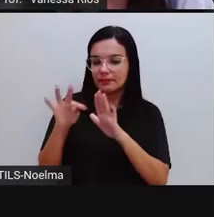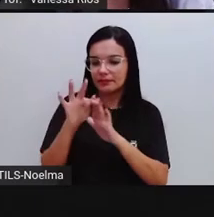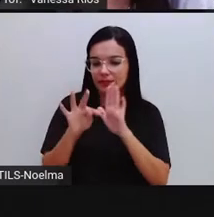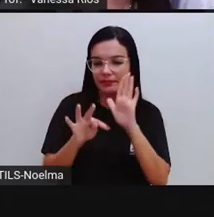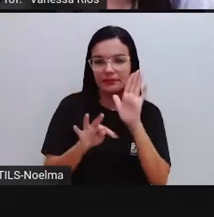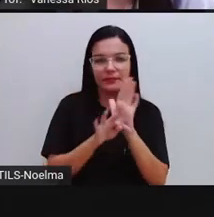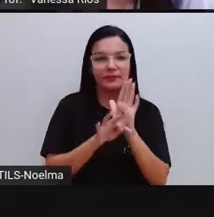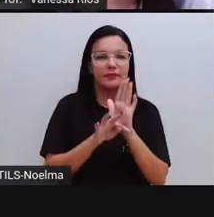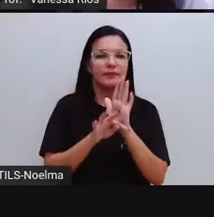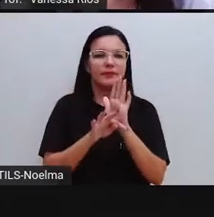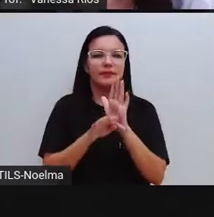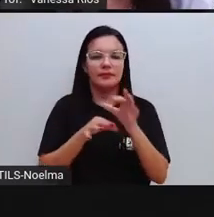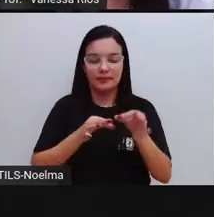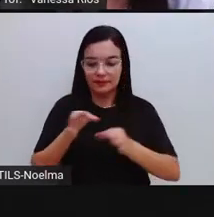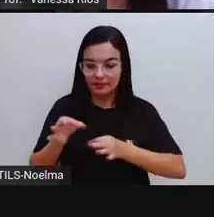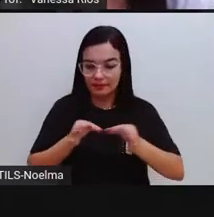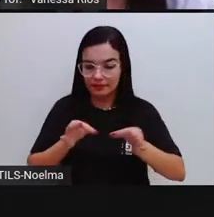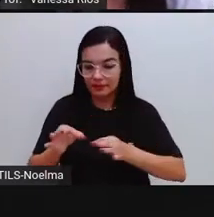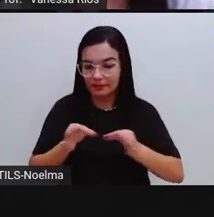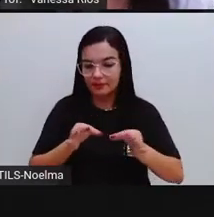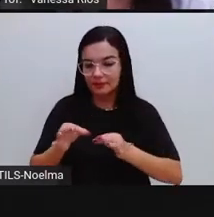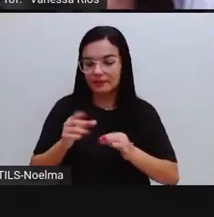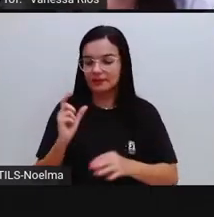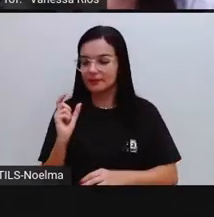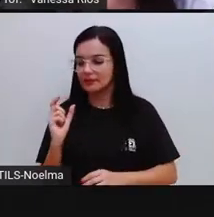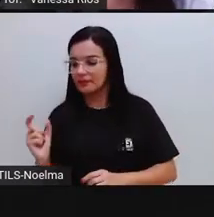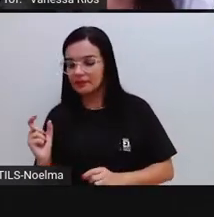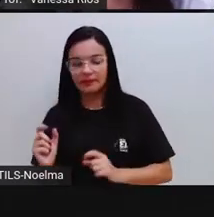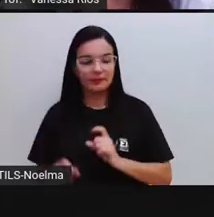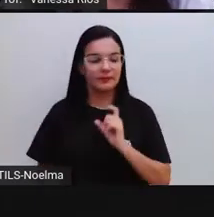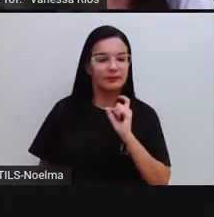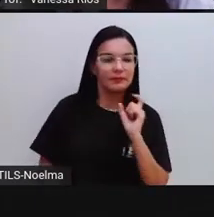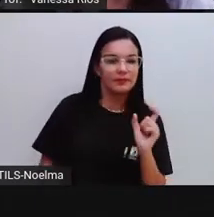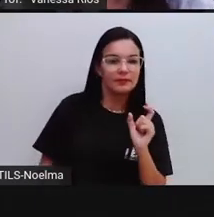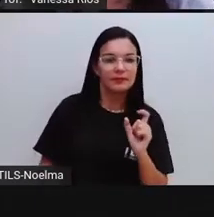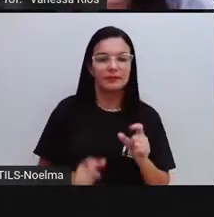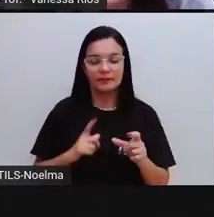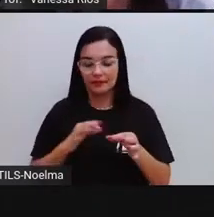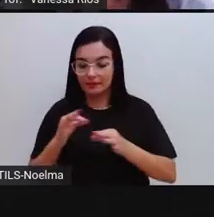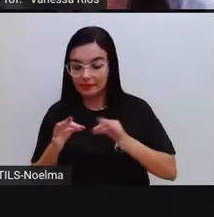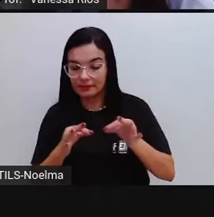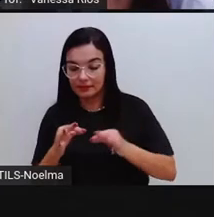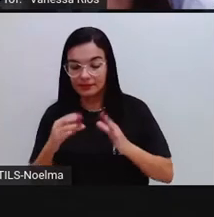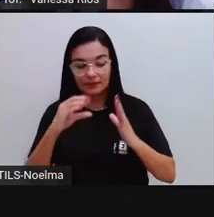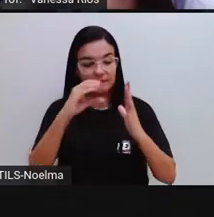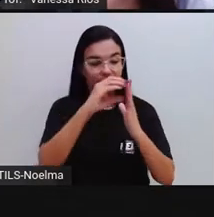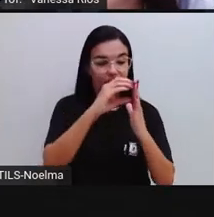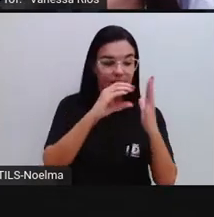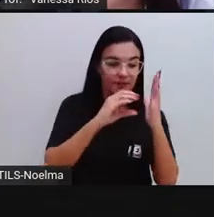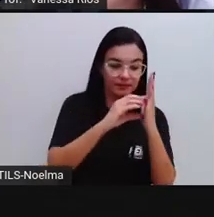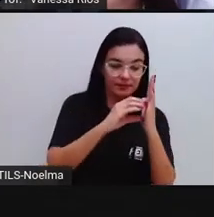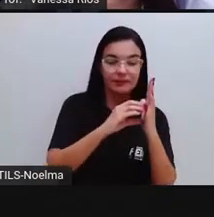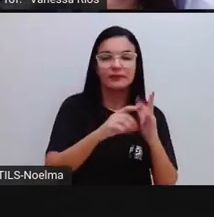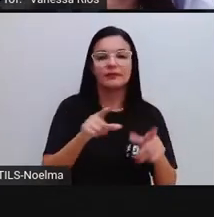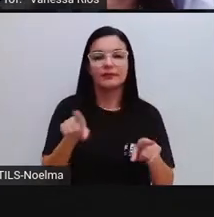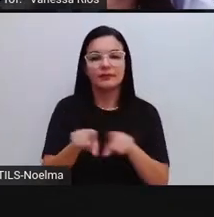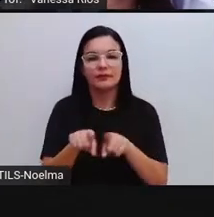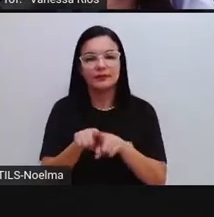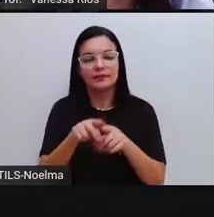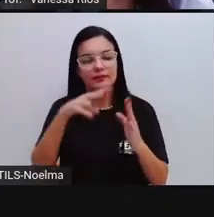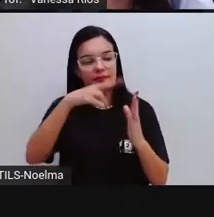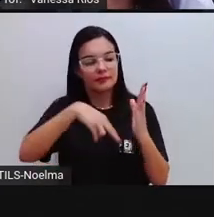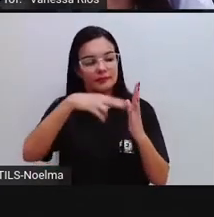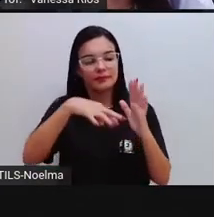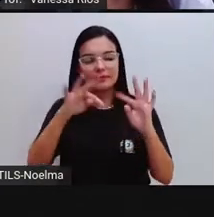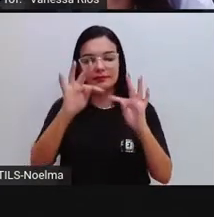palavras, das organizações das palavras em sua formação de frases e parágrafos, a gente vai fazer a leitura de um texto